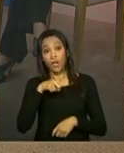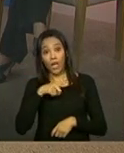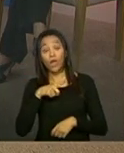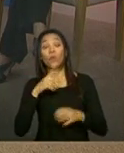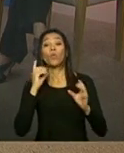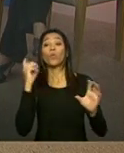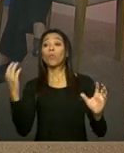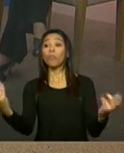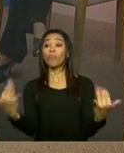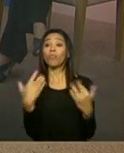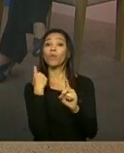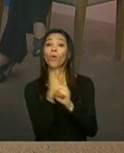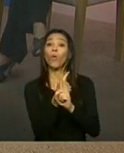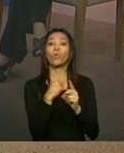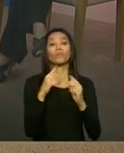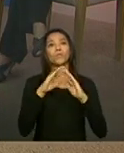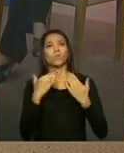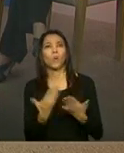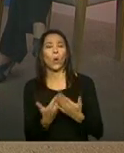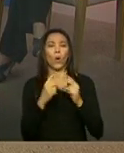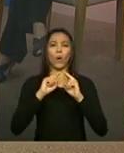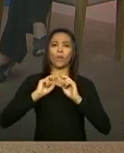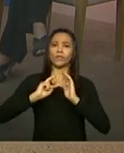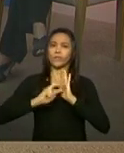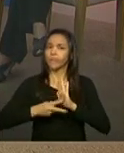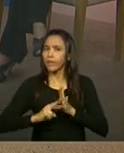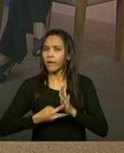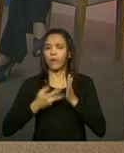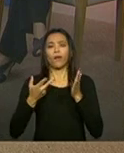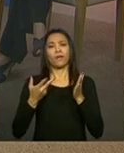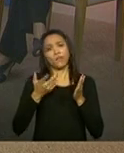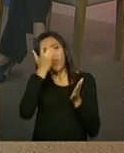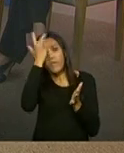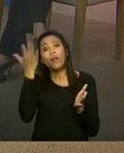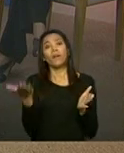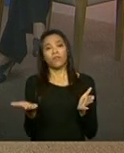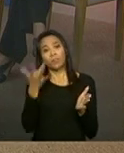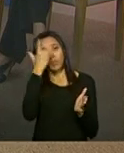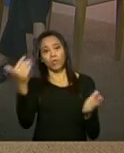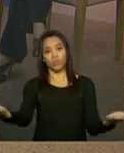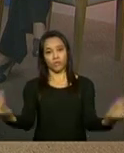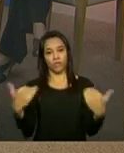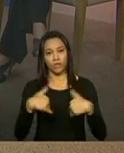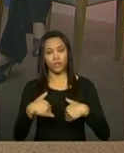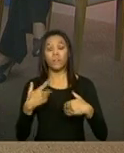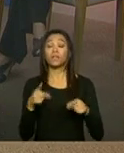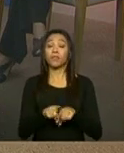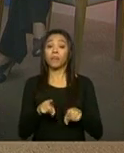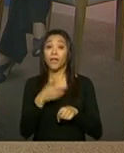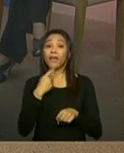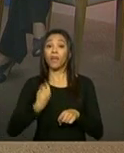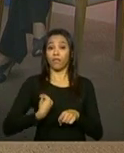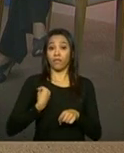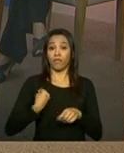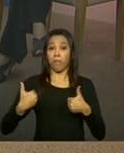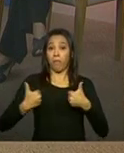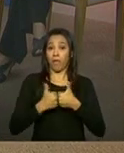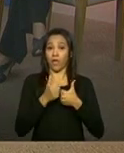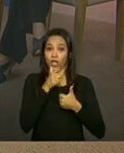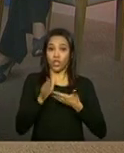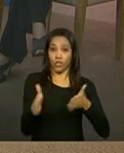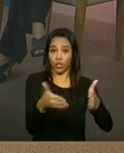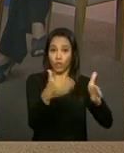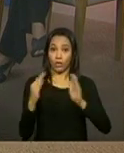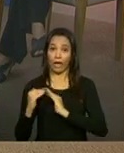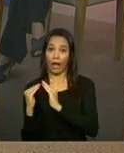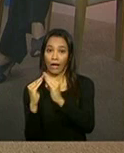sindicato, vai ter a escola, né? Onde é mais fácil para essa população. E assim, na área ribeirinha, a gente vê bastante. Quando o